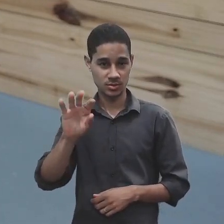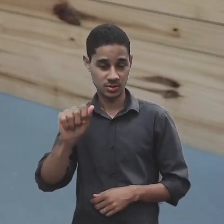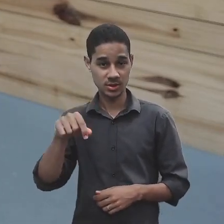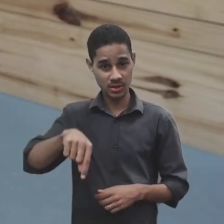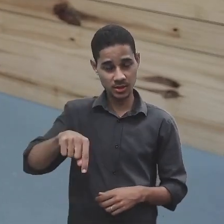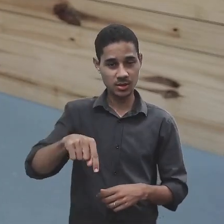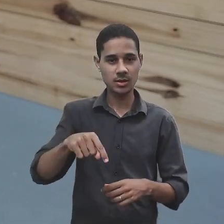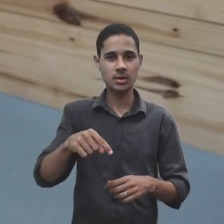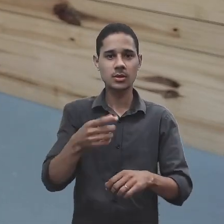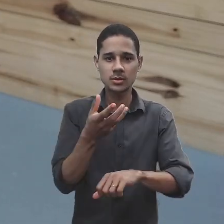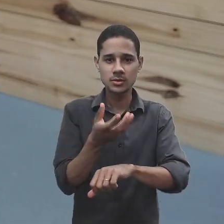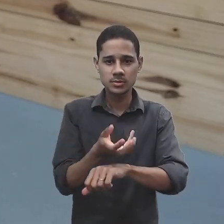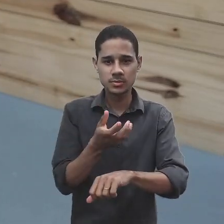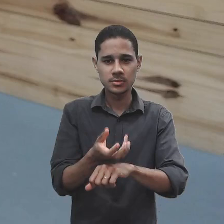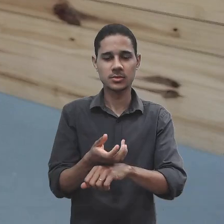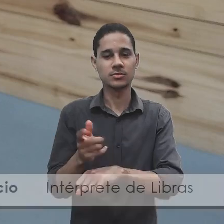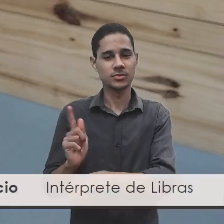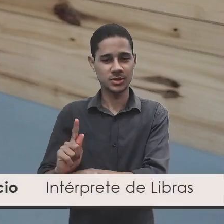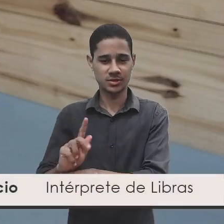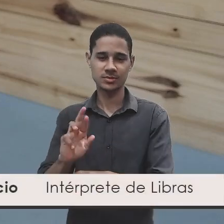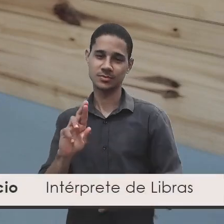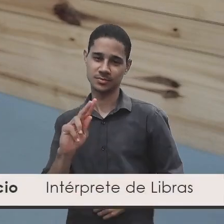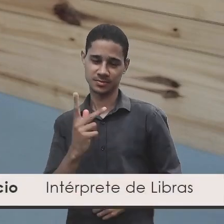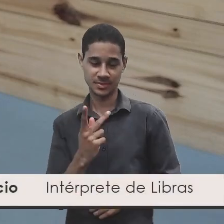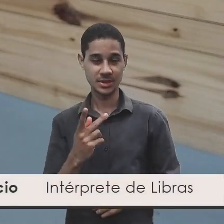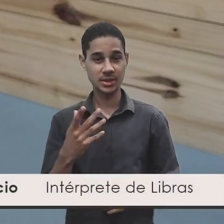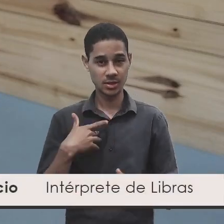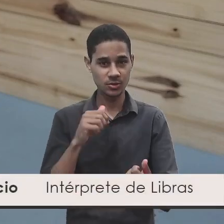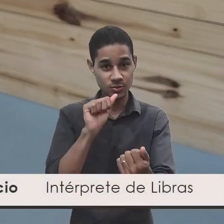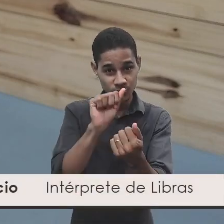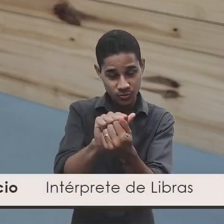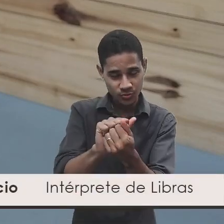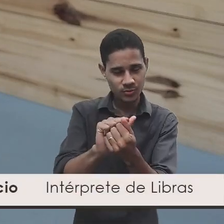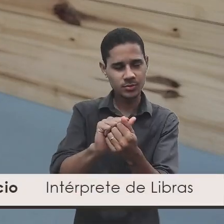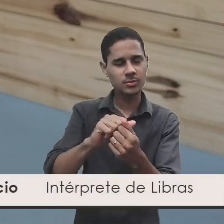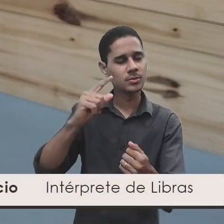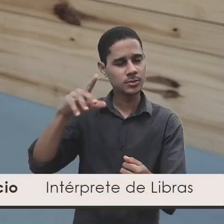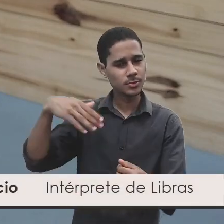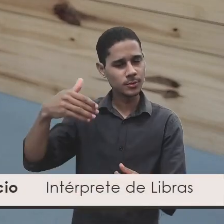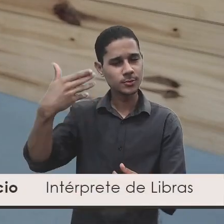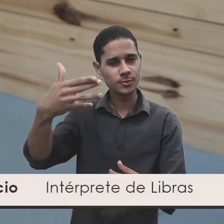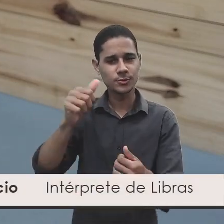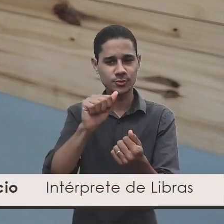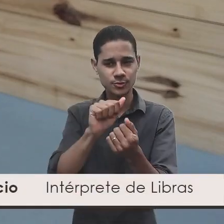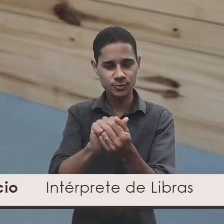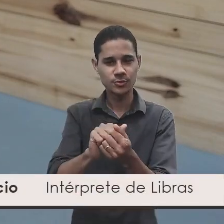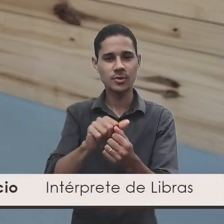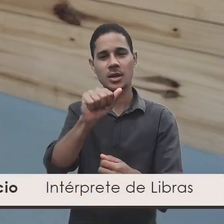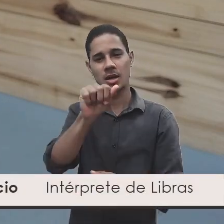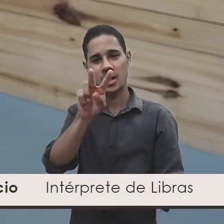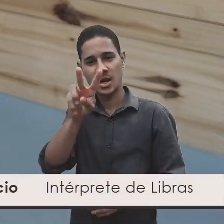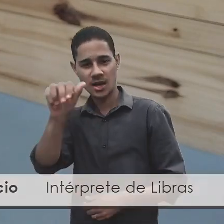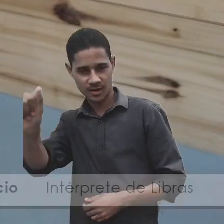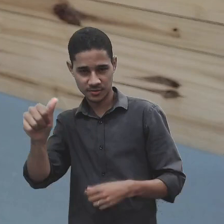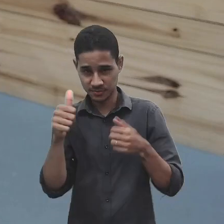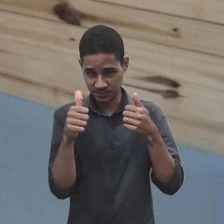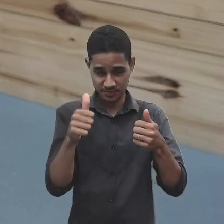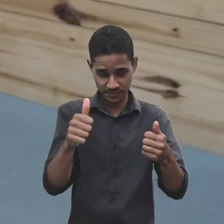Estarei com vocês e depois dessa aula vou acompanhar vocês no AVA, nos fóruns.